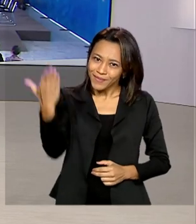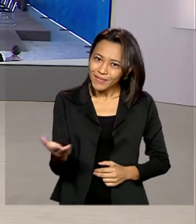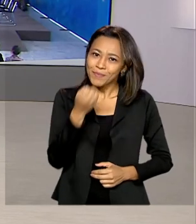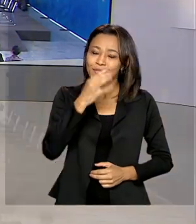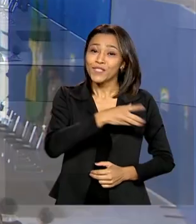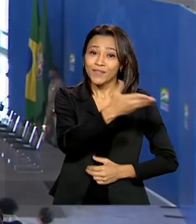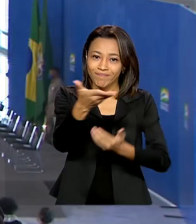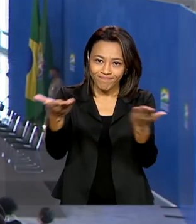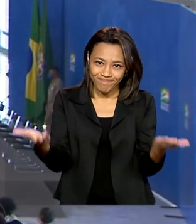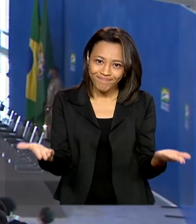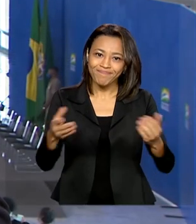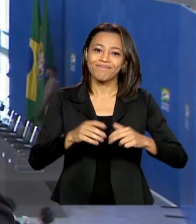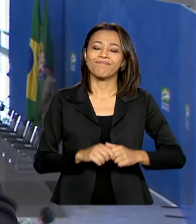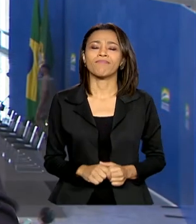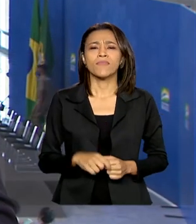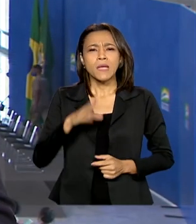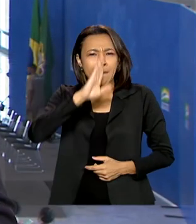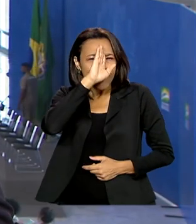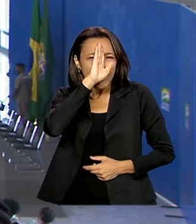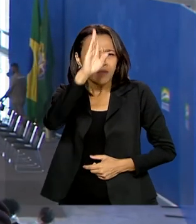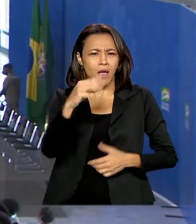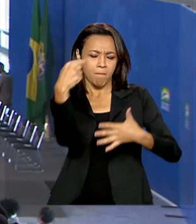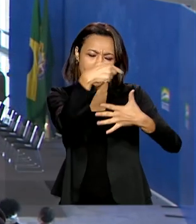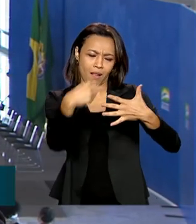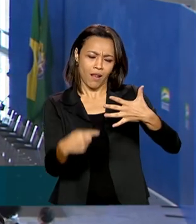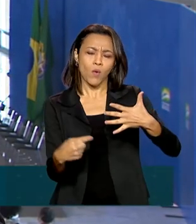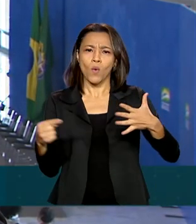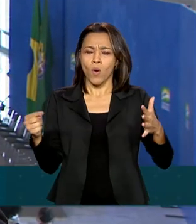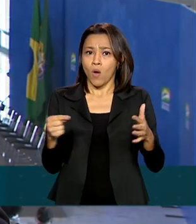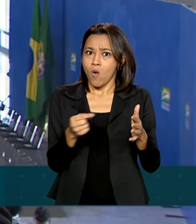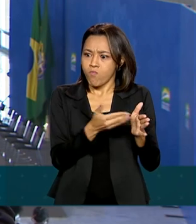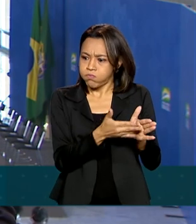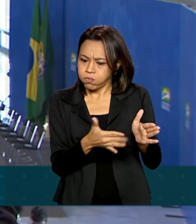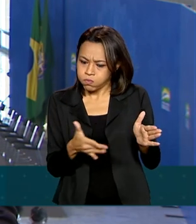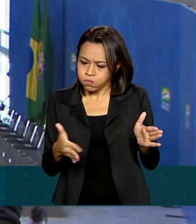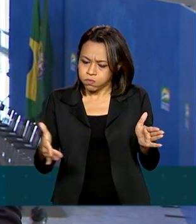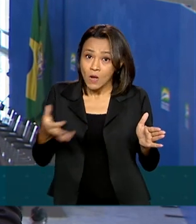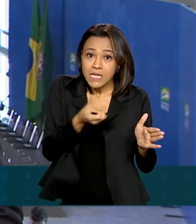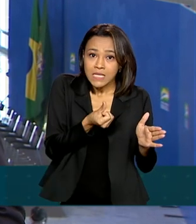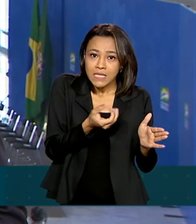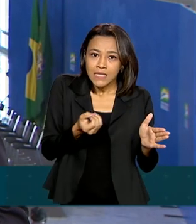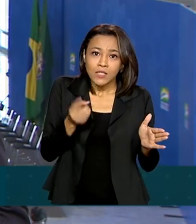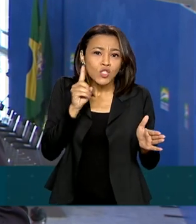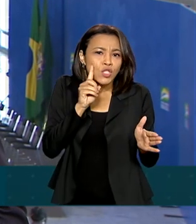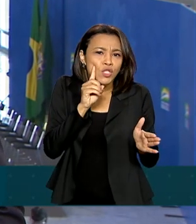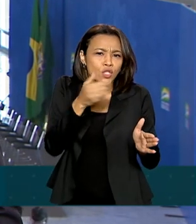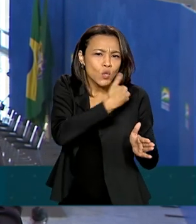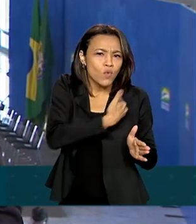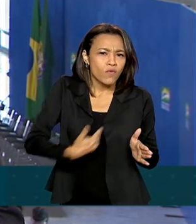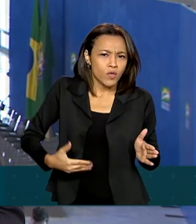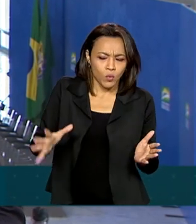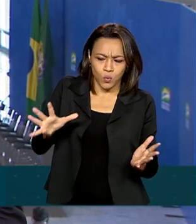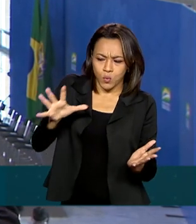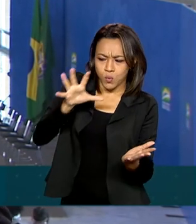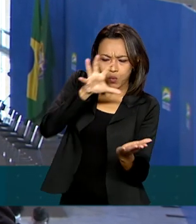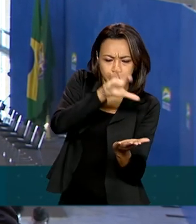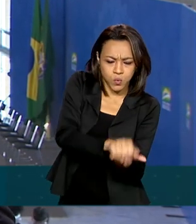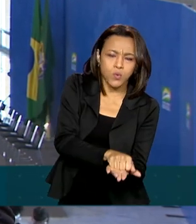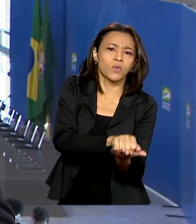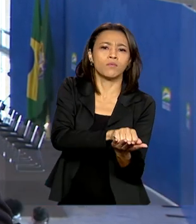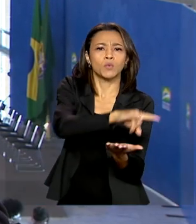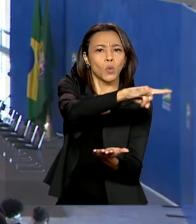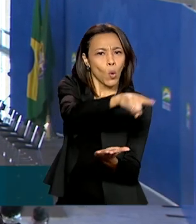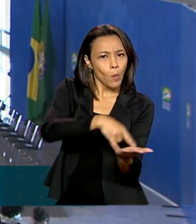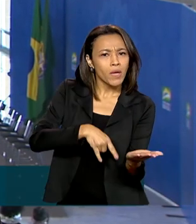bom dia a todos. Olha, as principais ações desses 600 dias de governo foram reunidas em um documento, em um balanço